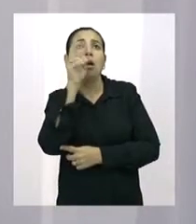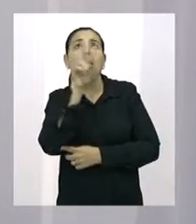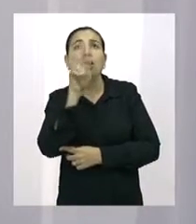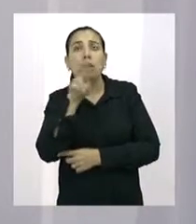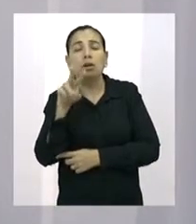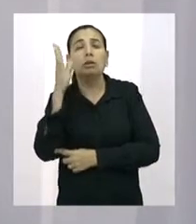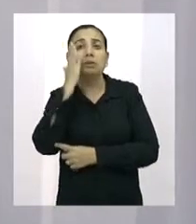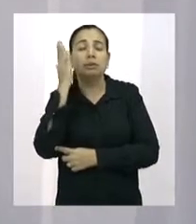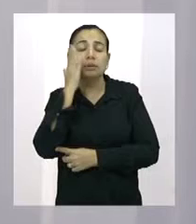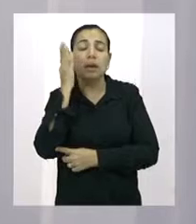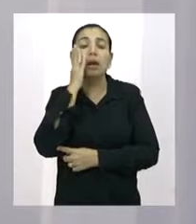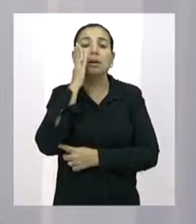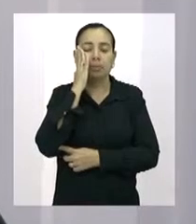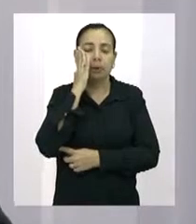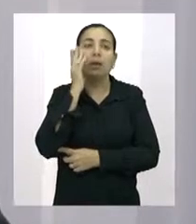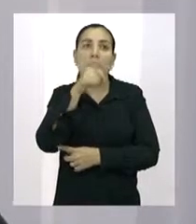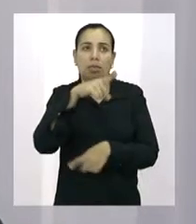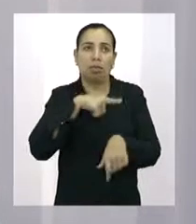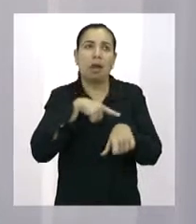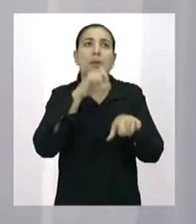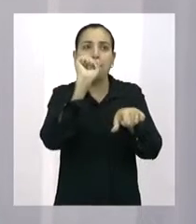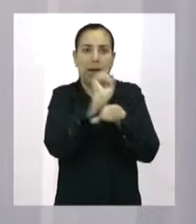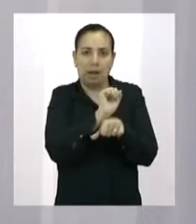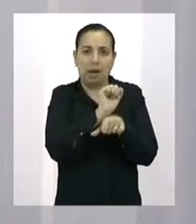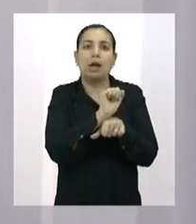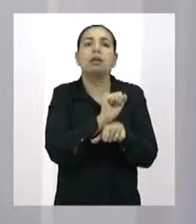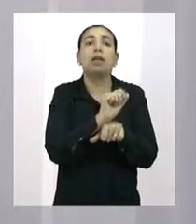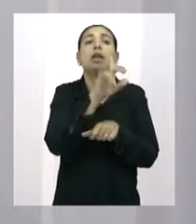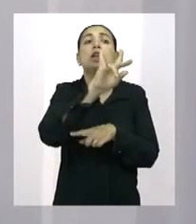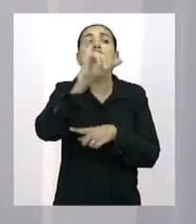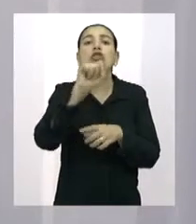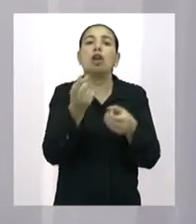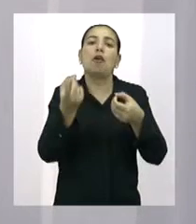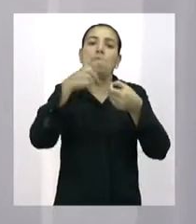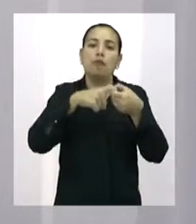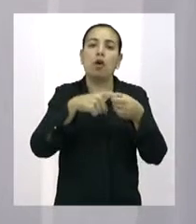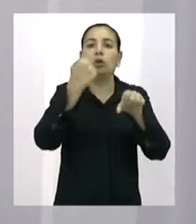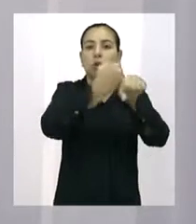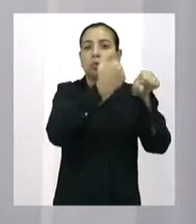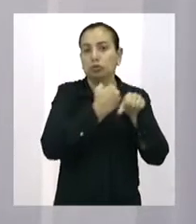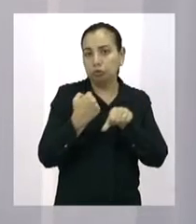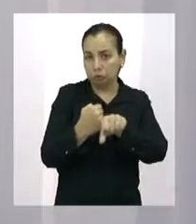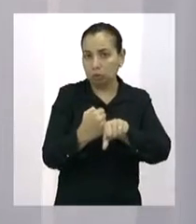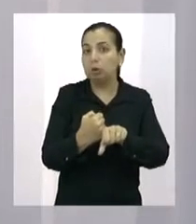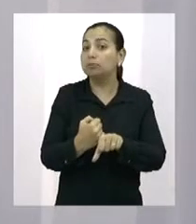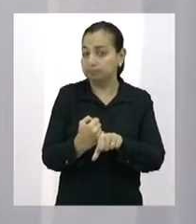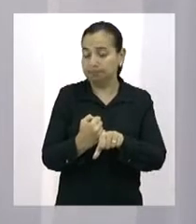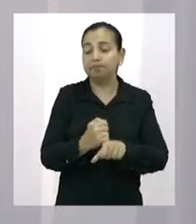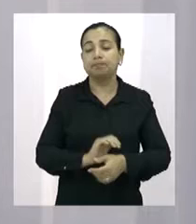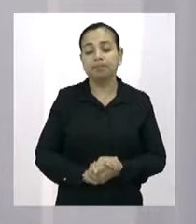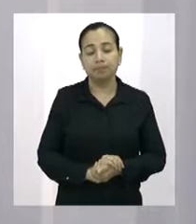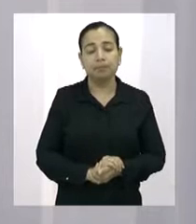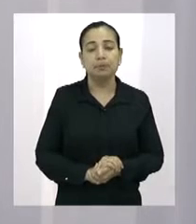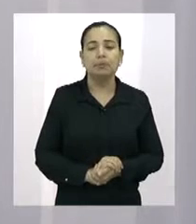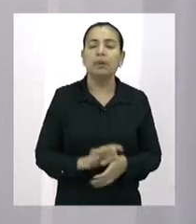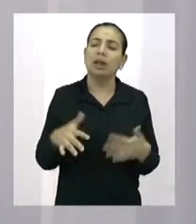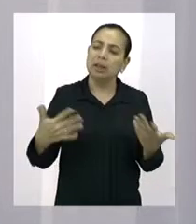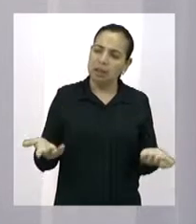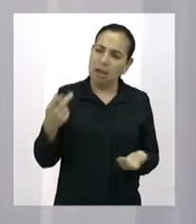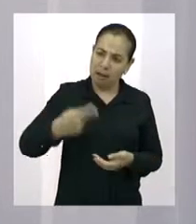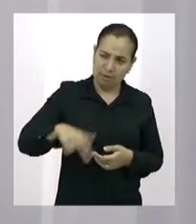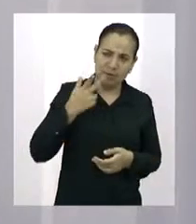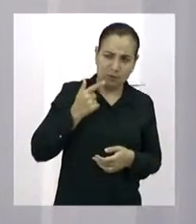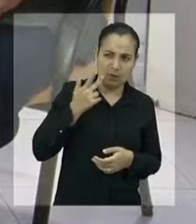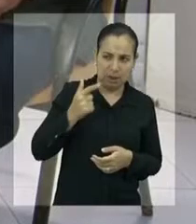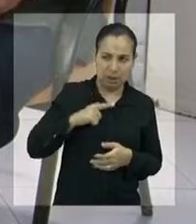determine um prazo de quando ela será retornada. E no caso do município de Fortaleza, esse número é alto ou